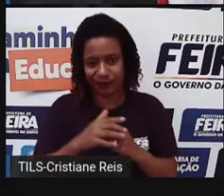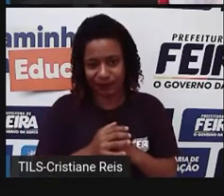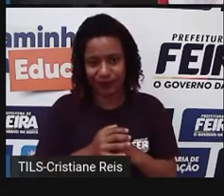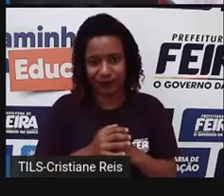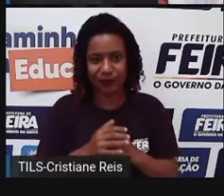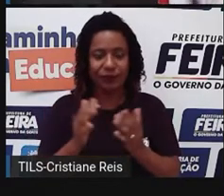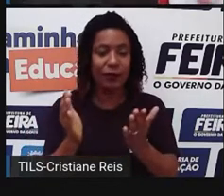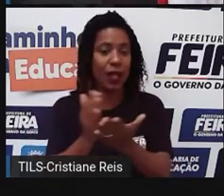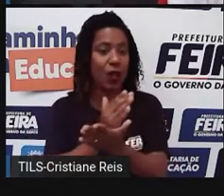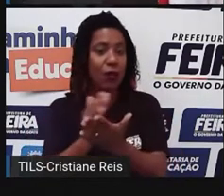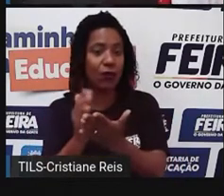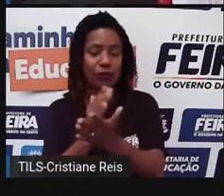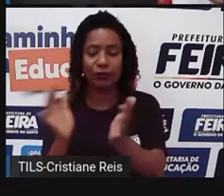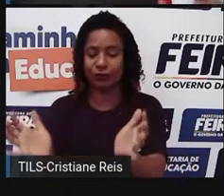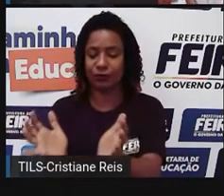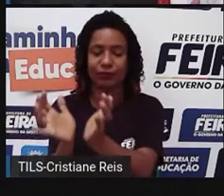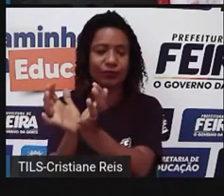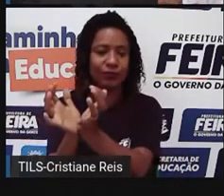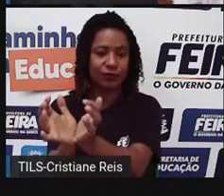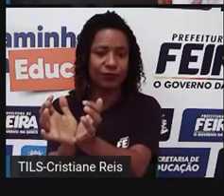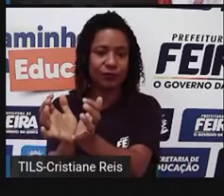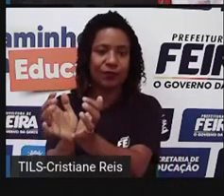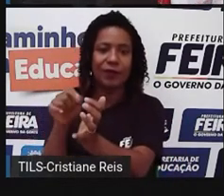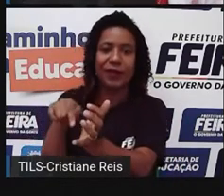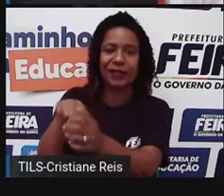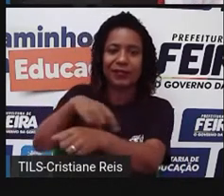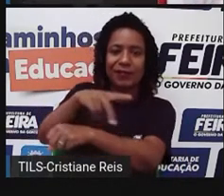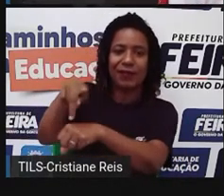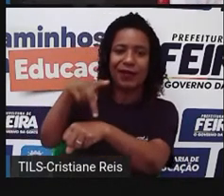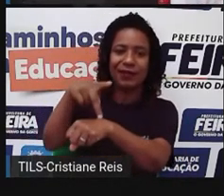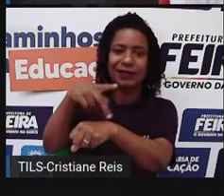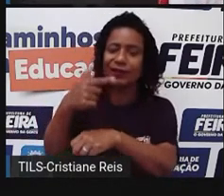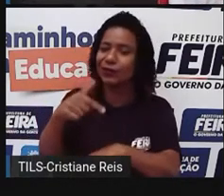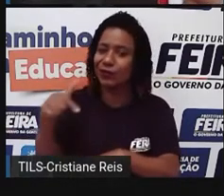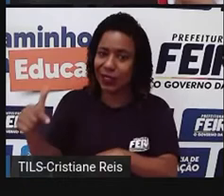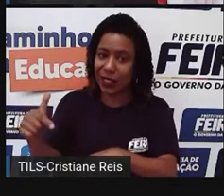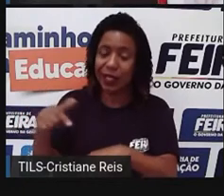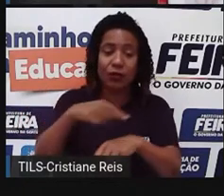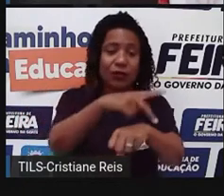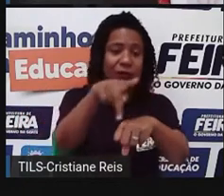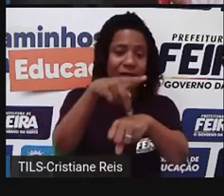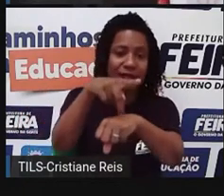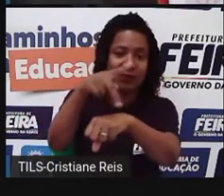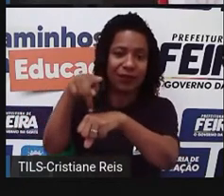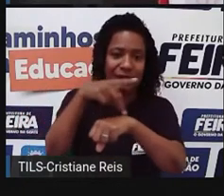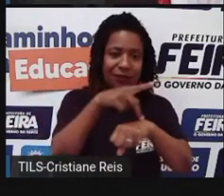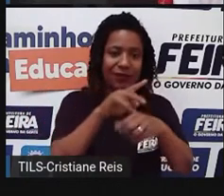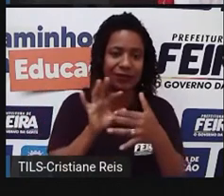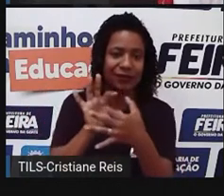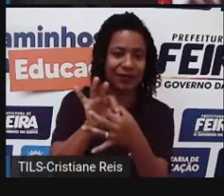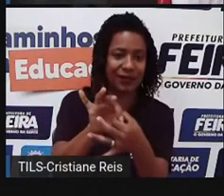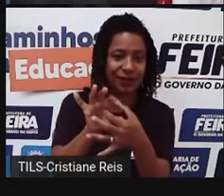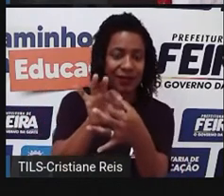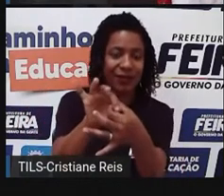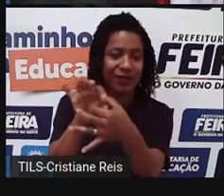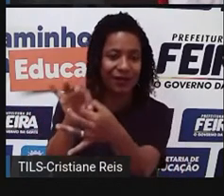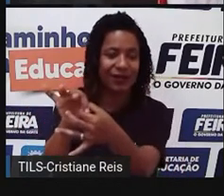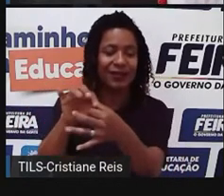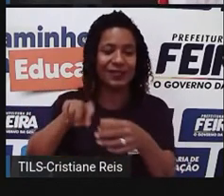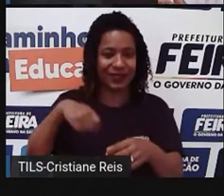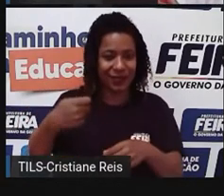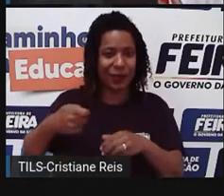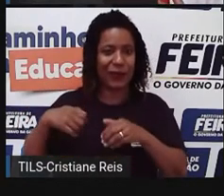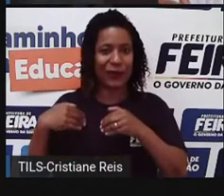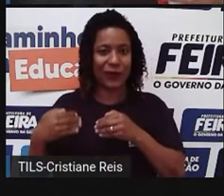um determinado país, ele também, às vezes, é composto de vários países. A exemplo, né, do próprio Reino Unido, né, que